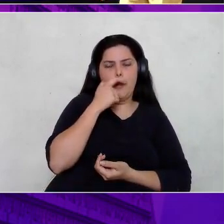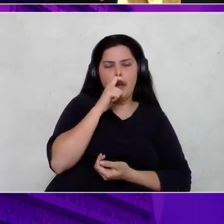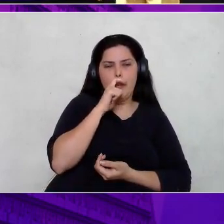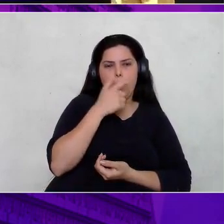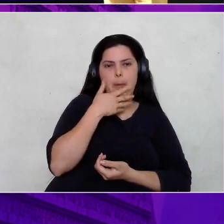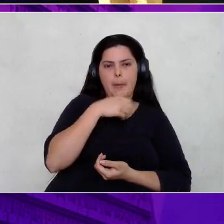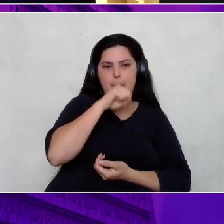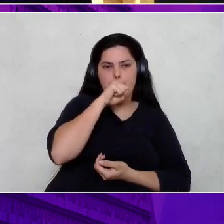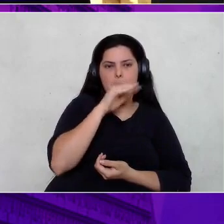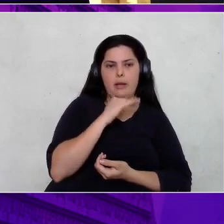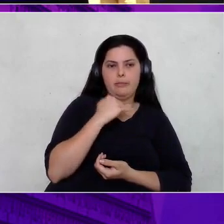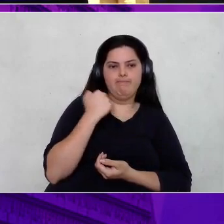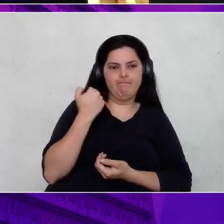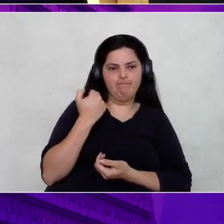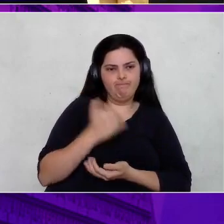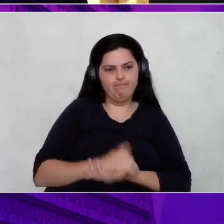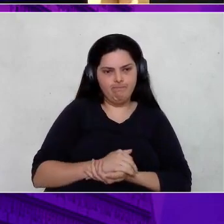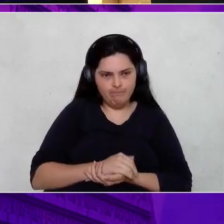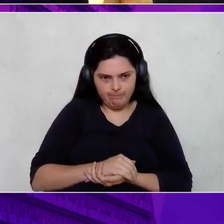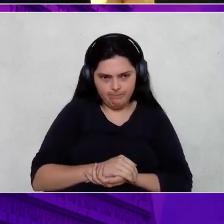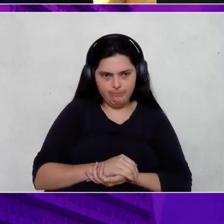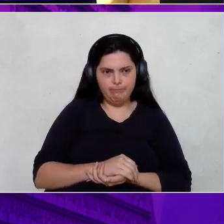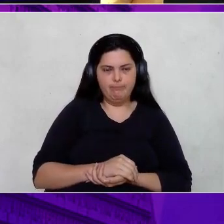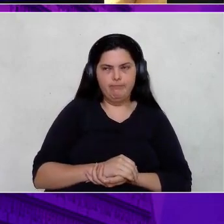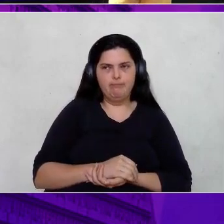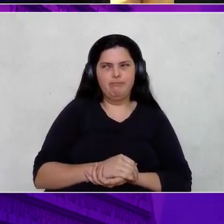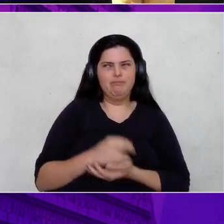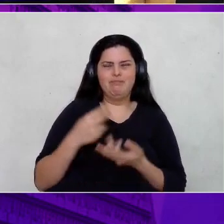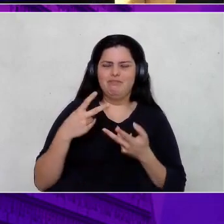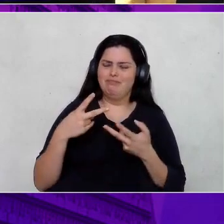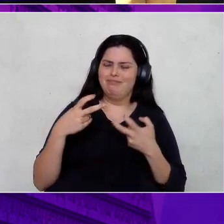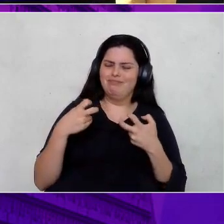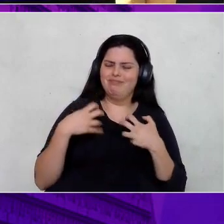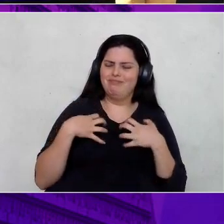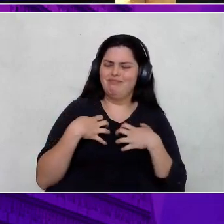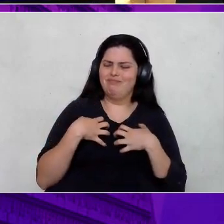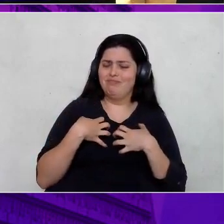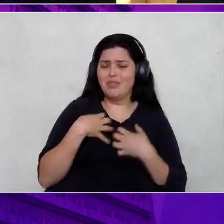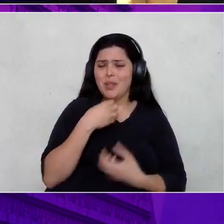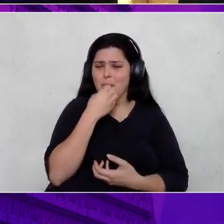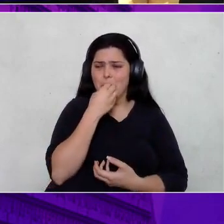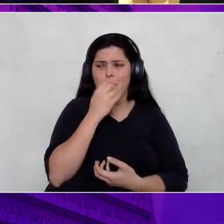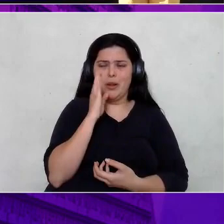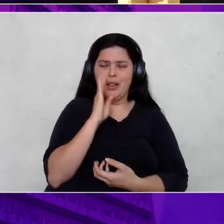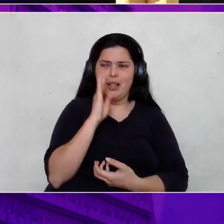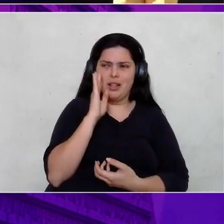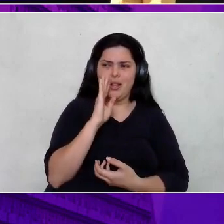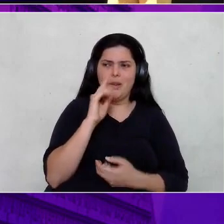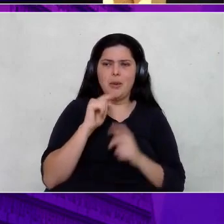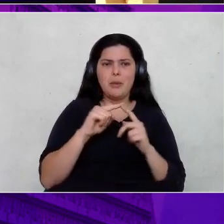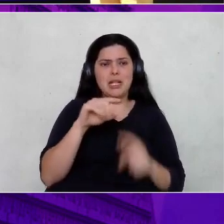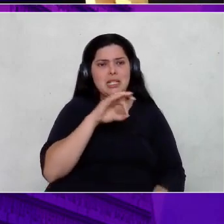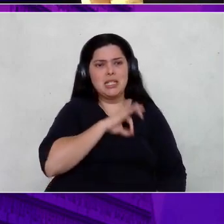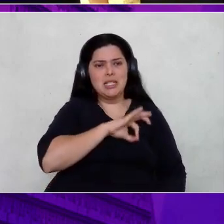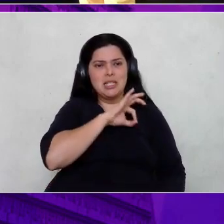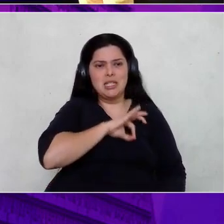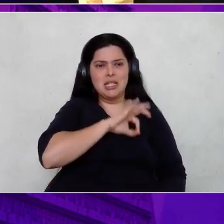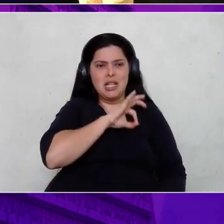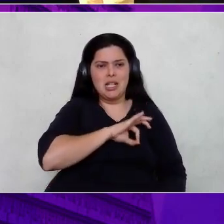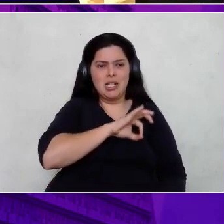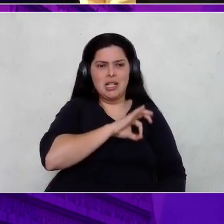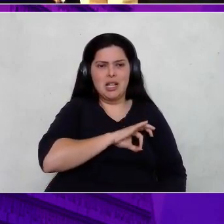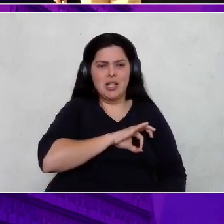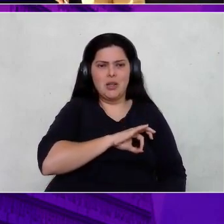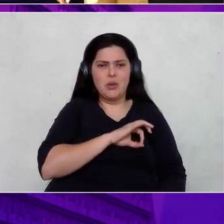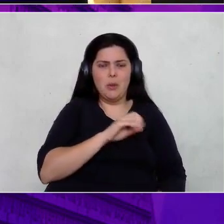E eu comecei a perceber que, cara, era legal, mas o meu salário não dava conta de manter a casa sozinho.